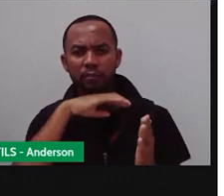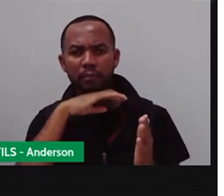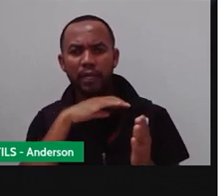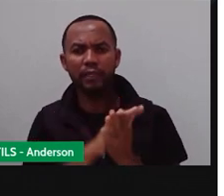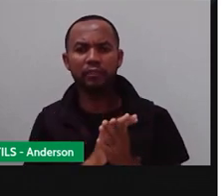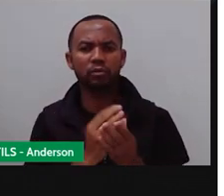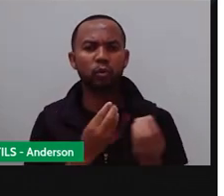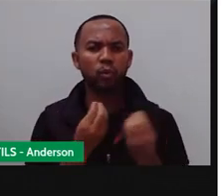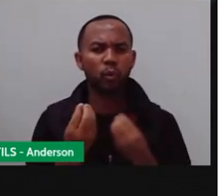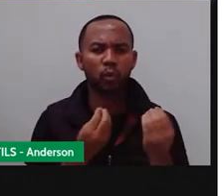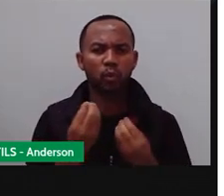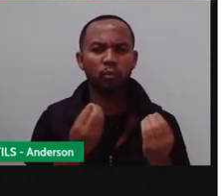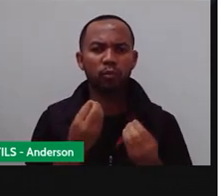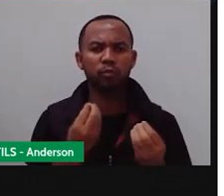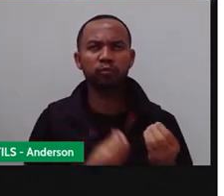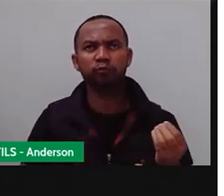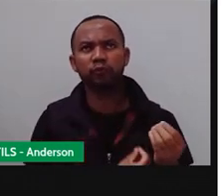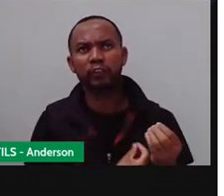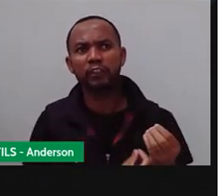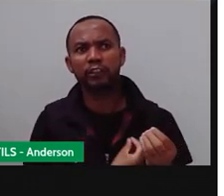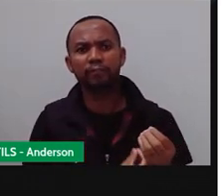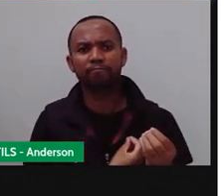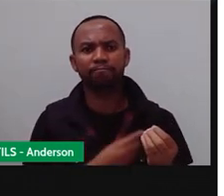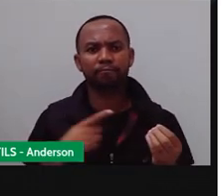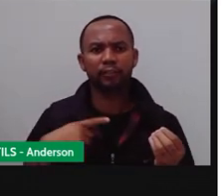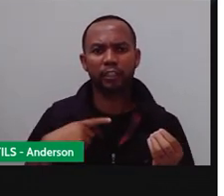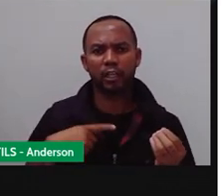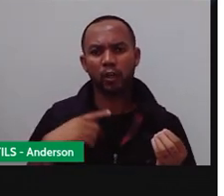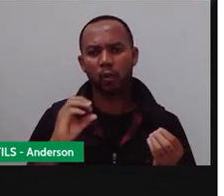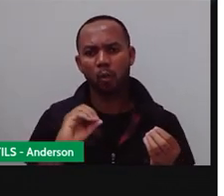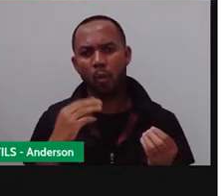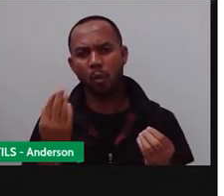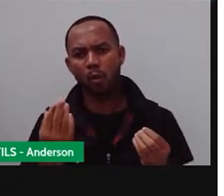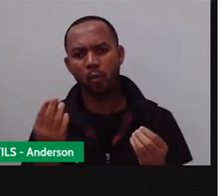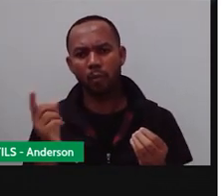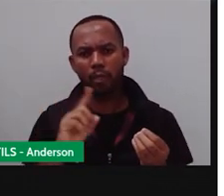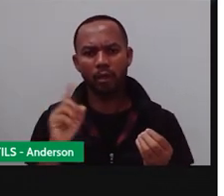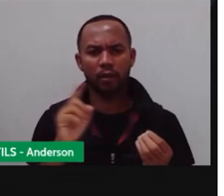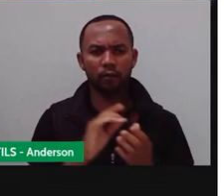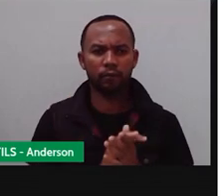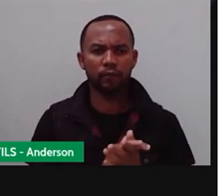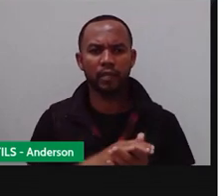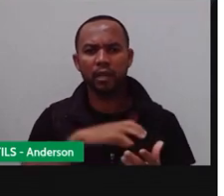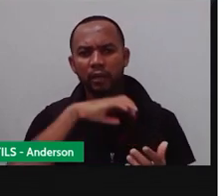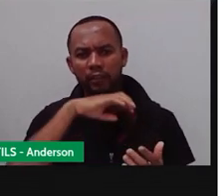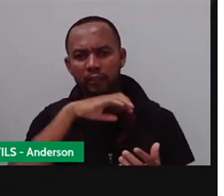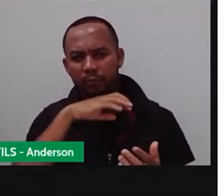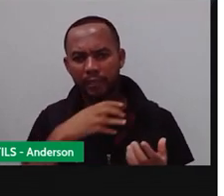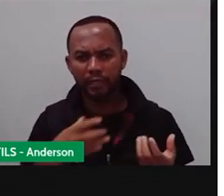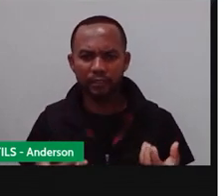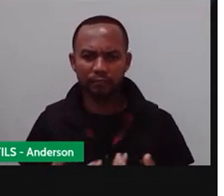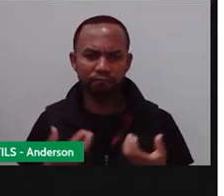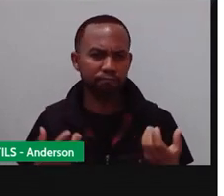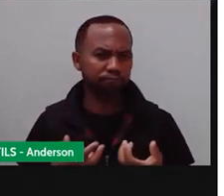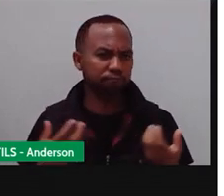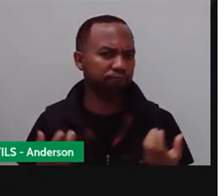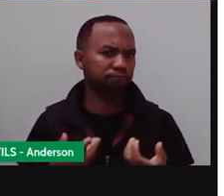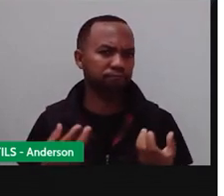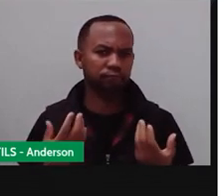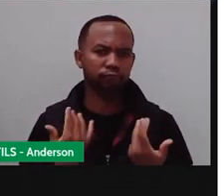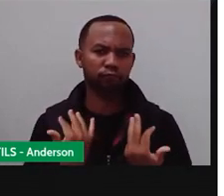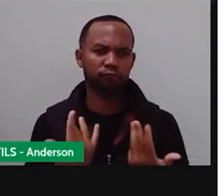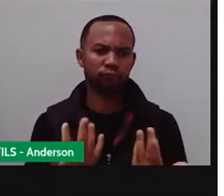conservação dos seres vivos. Dentro dessa lista tem animais e vegetais, não isso? A fauna e a